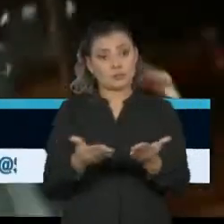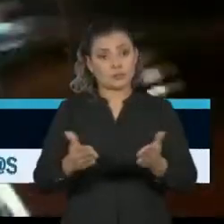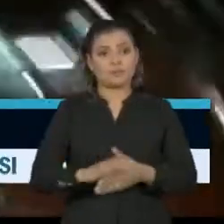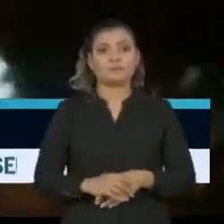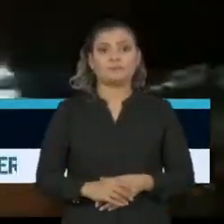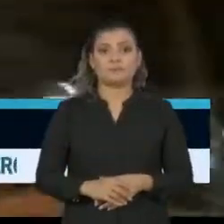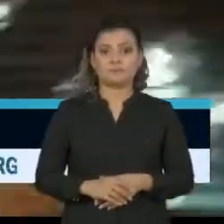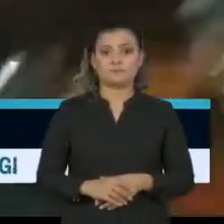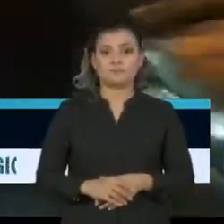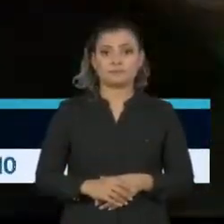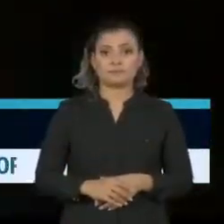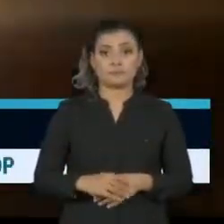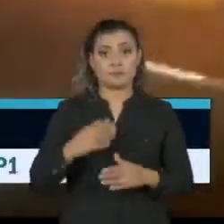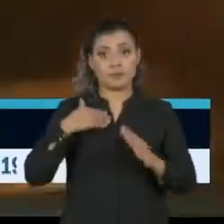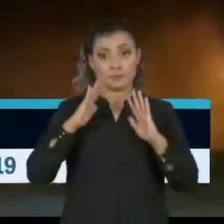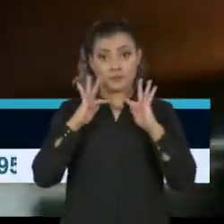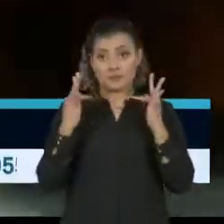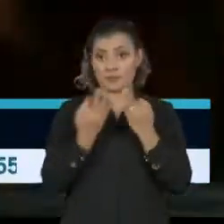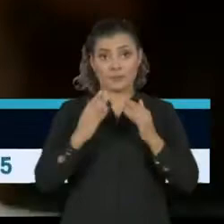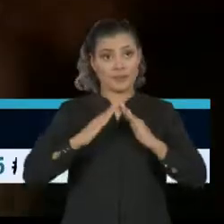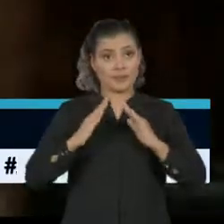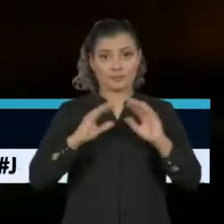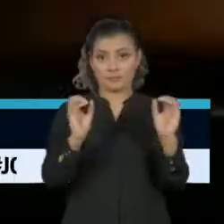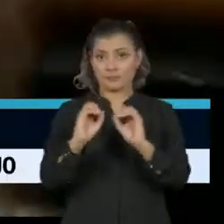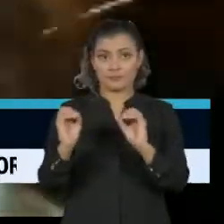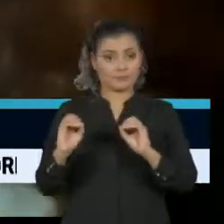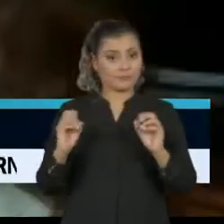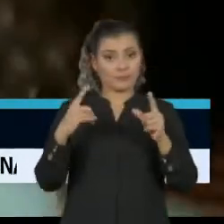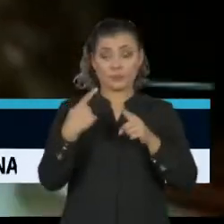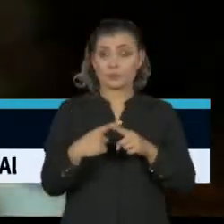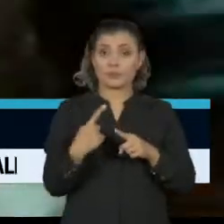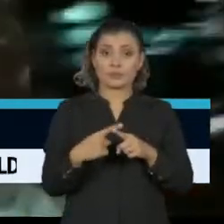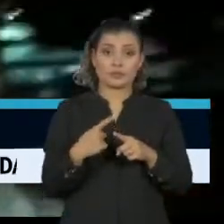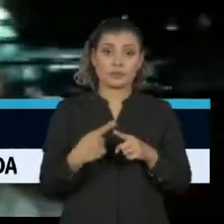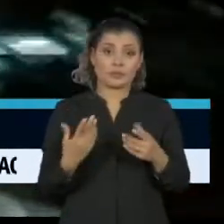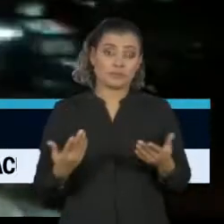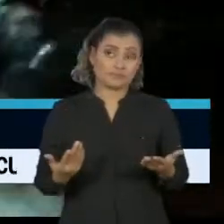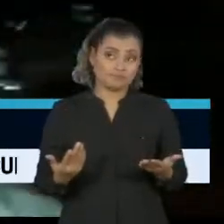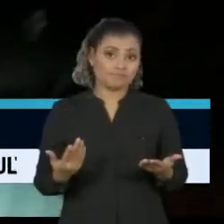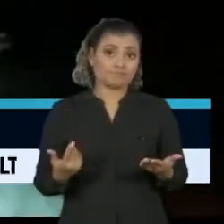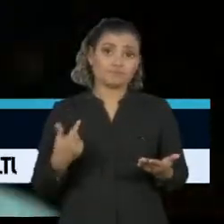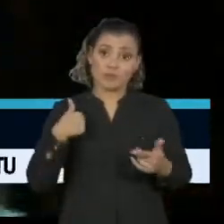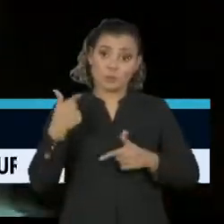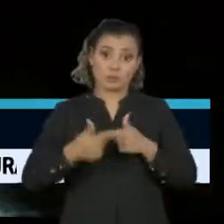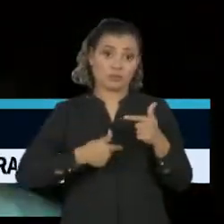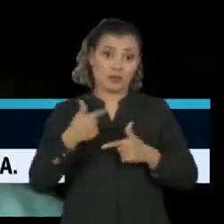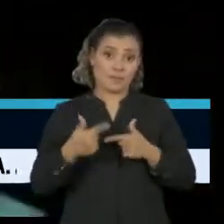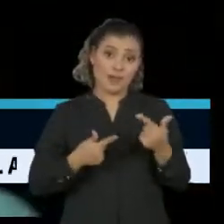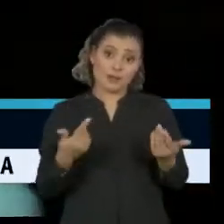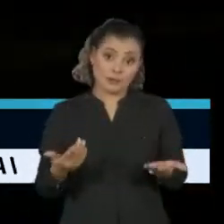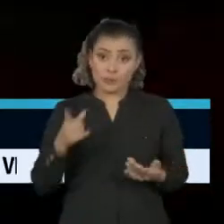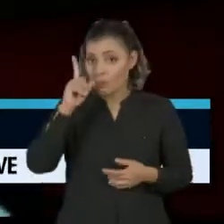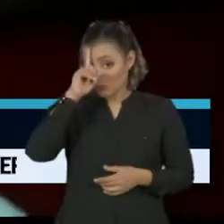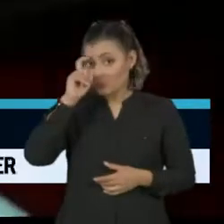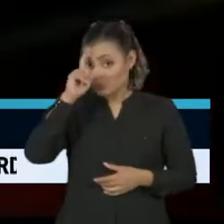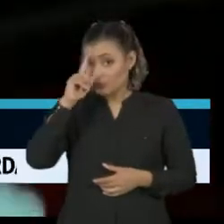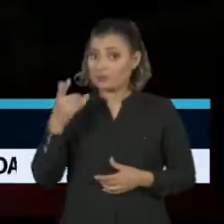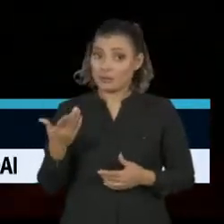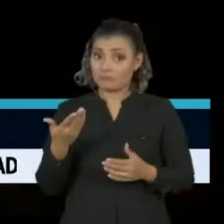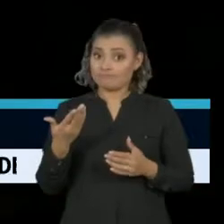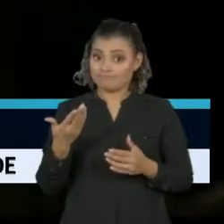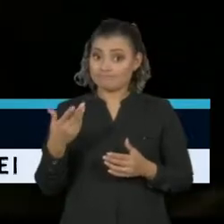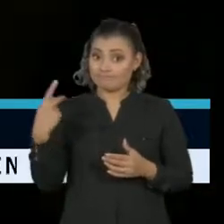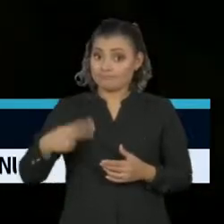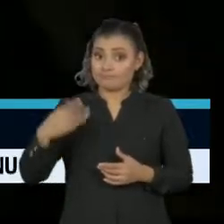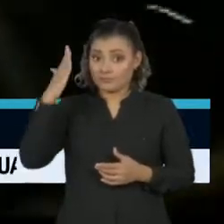Aqui, minha família não está em casa porque, como eu trabalho num hospital referência